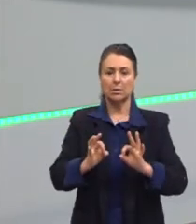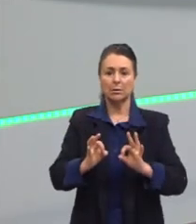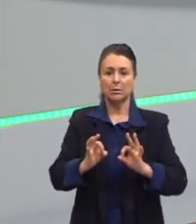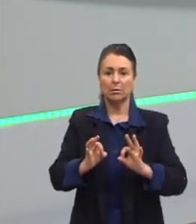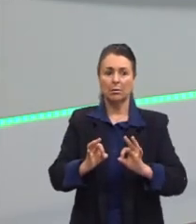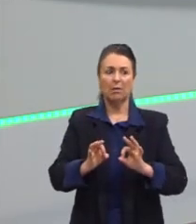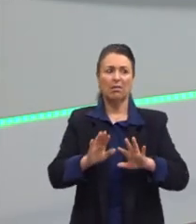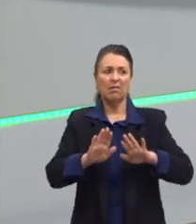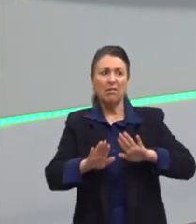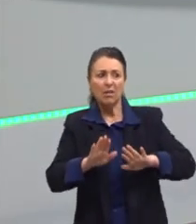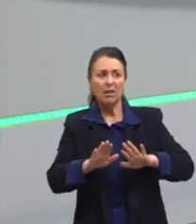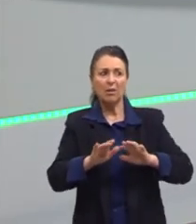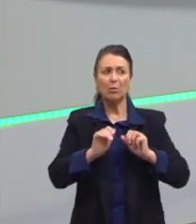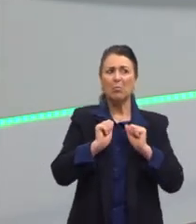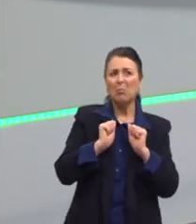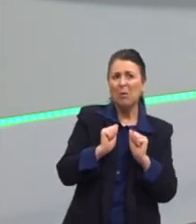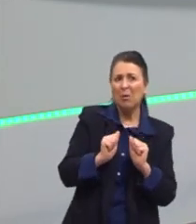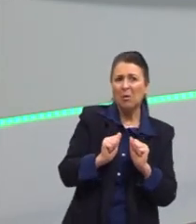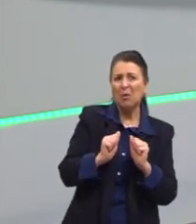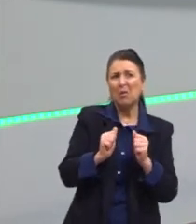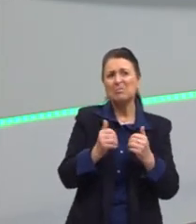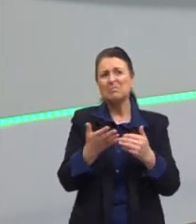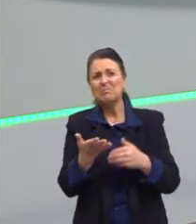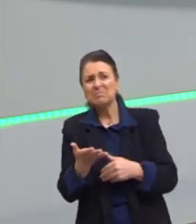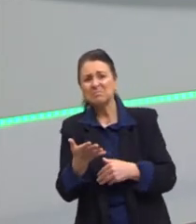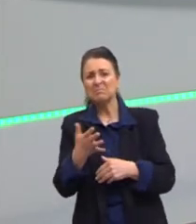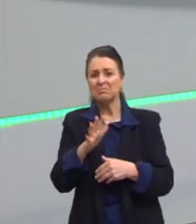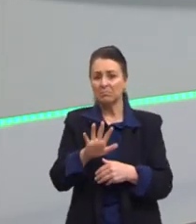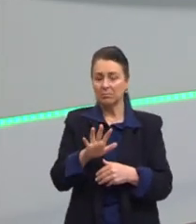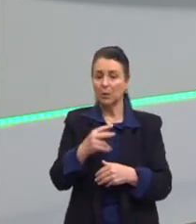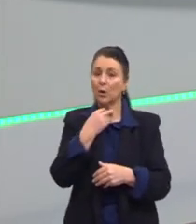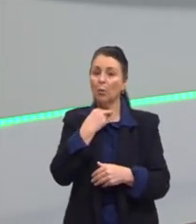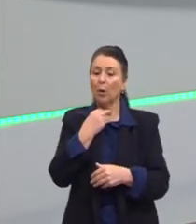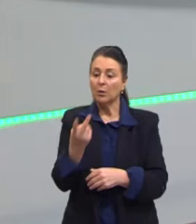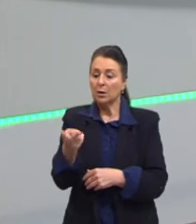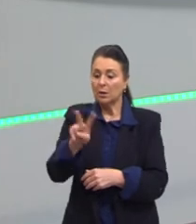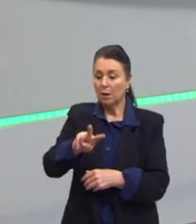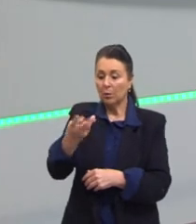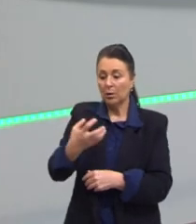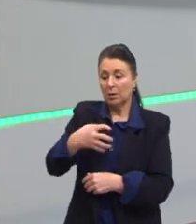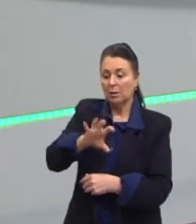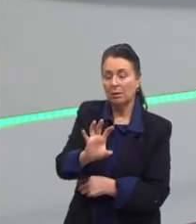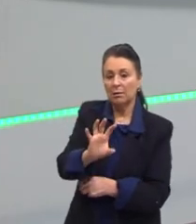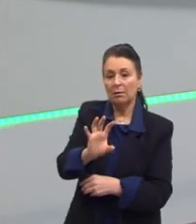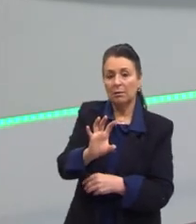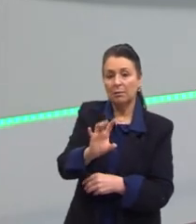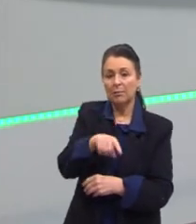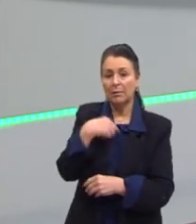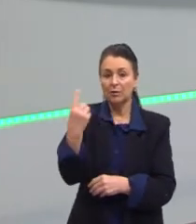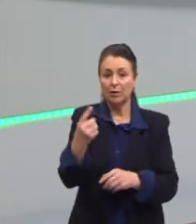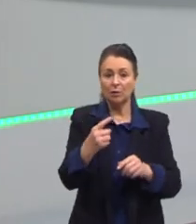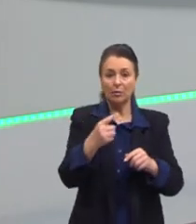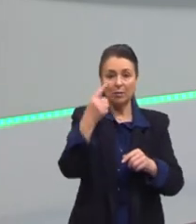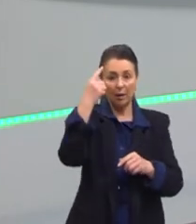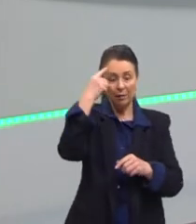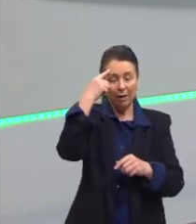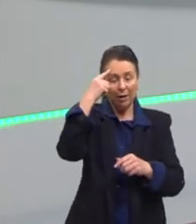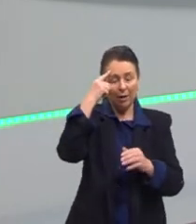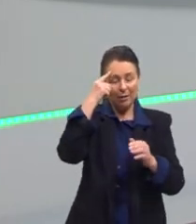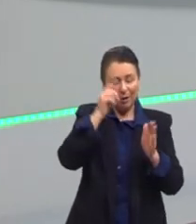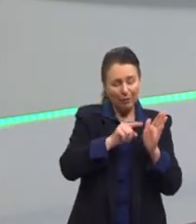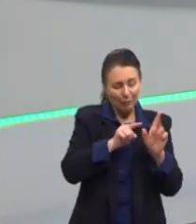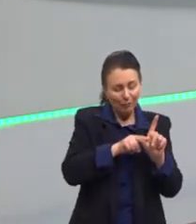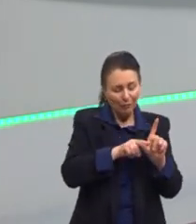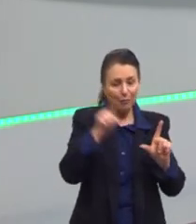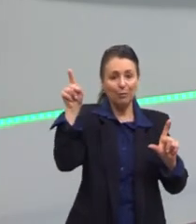pode ser, não. Ele precisa ser, não ter contradição para nós evoluirmos nos nossos juízos. Então, todo